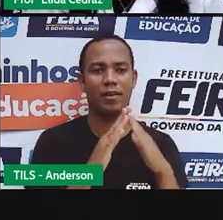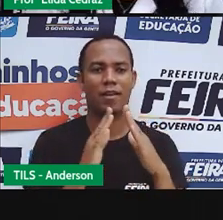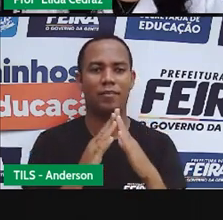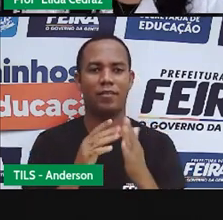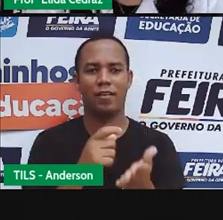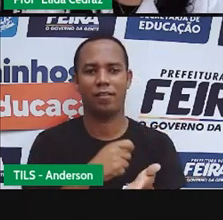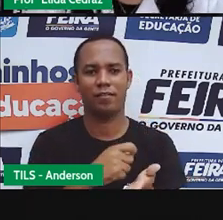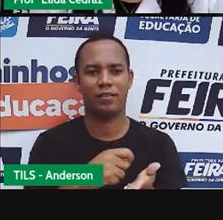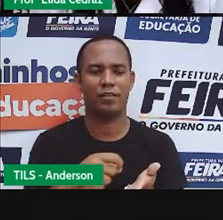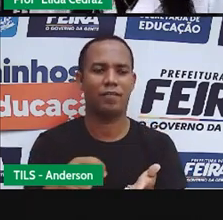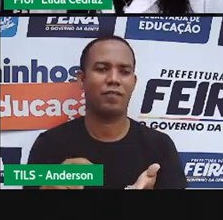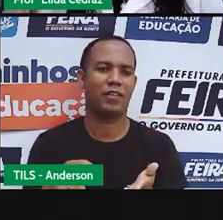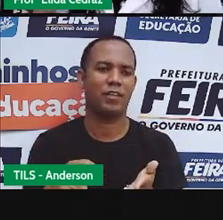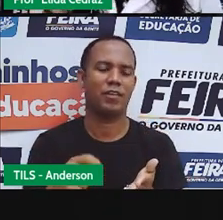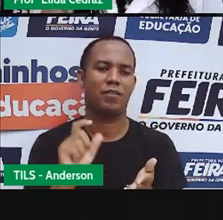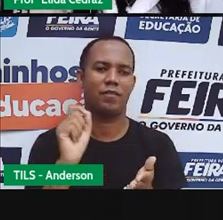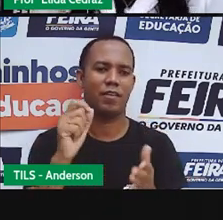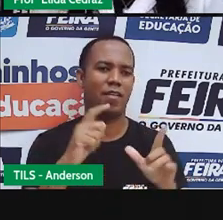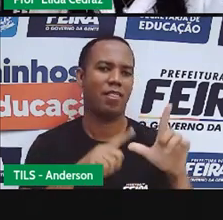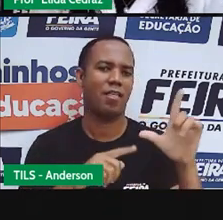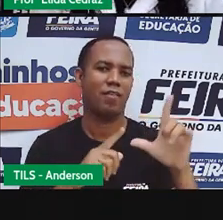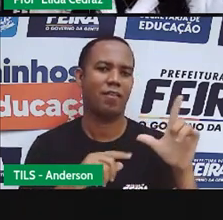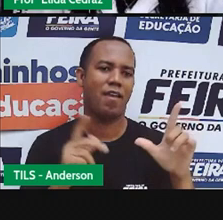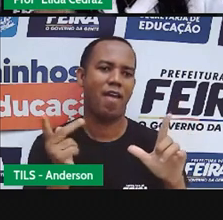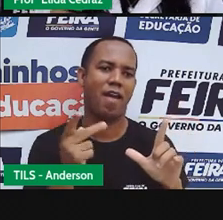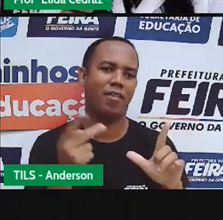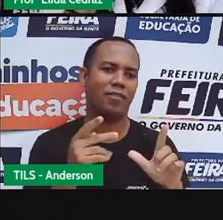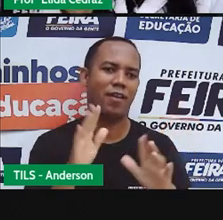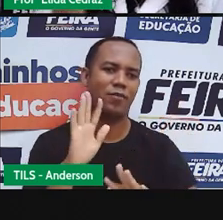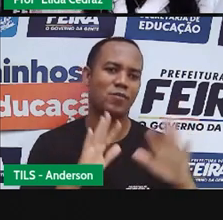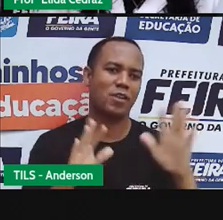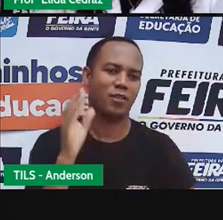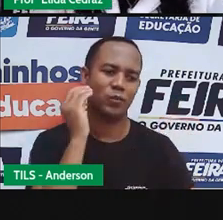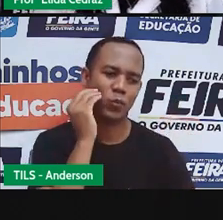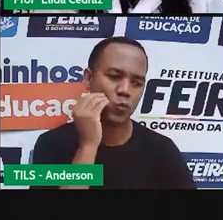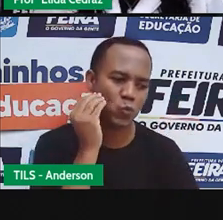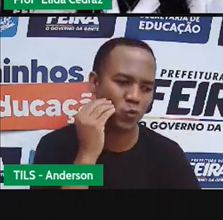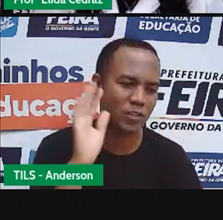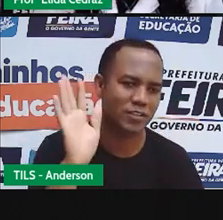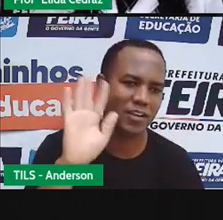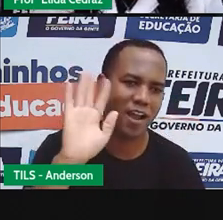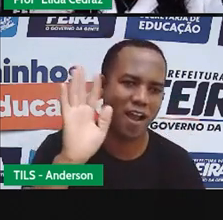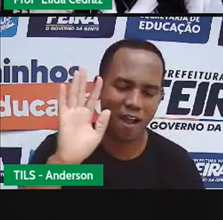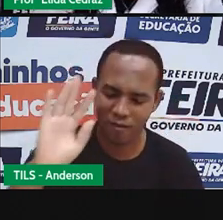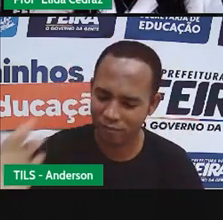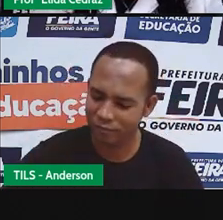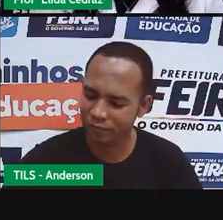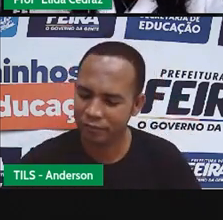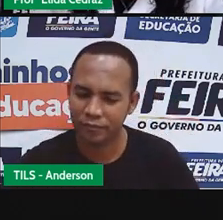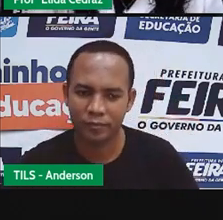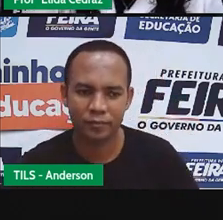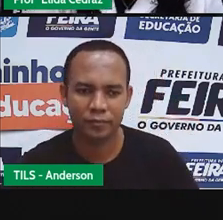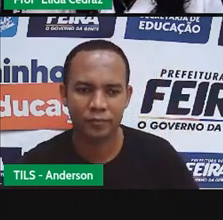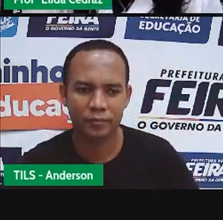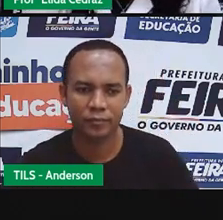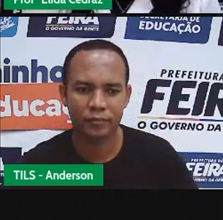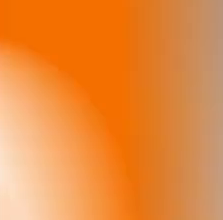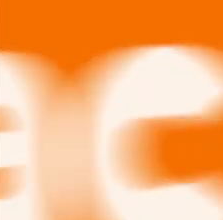casa. Pra não escrever mais com a letrinha, é claro, ó. Um beijo pra você e até a próxima aula.